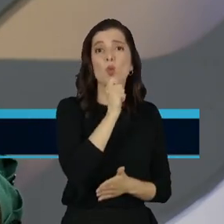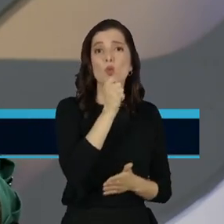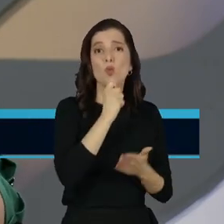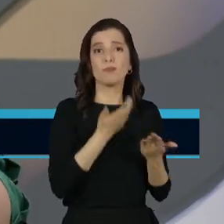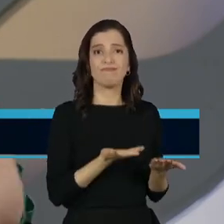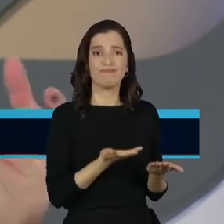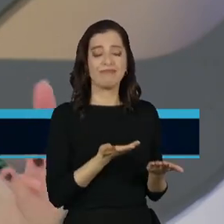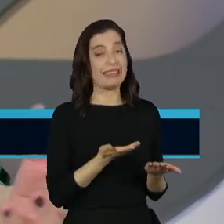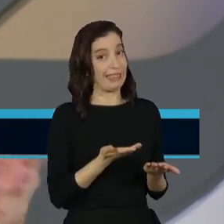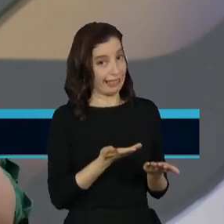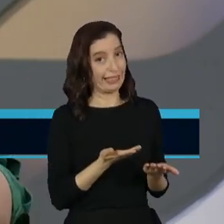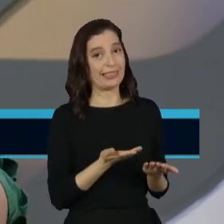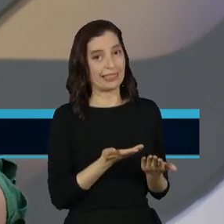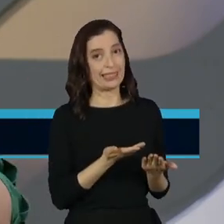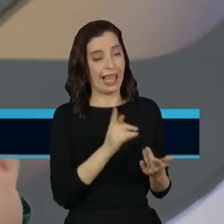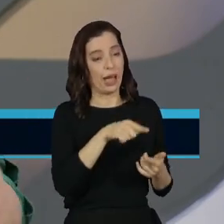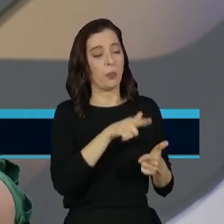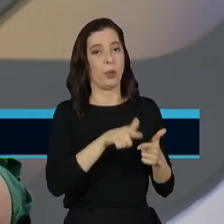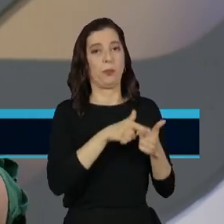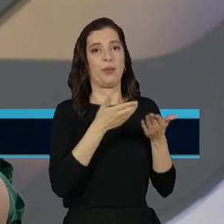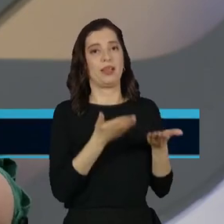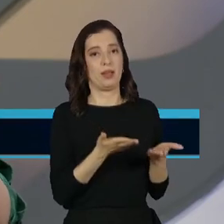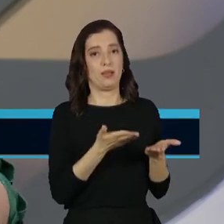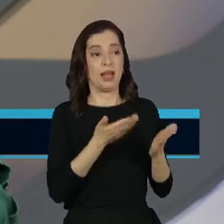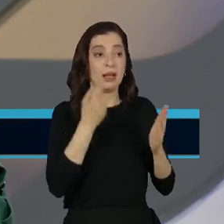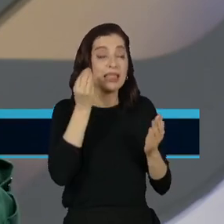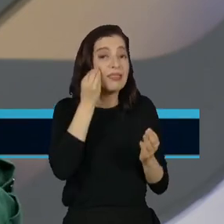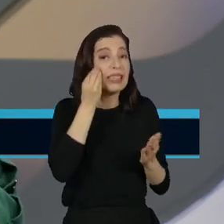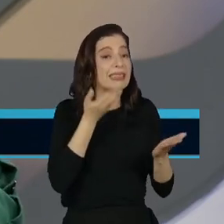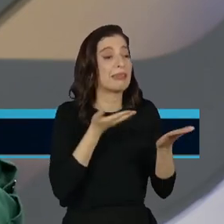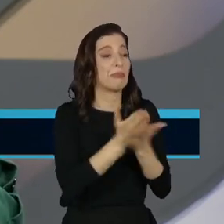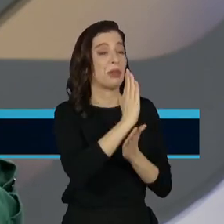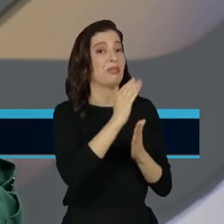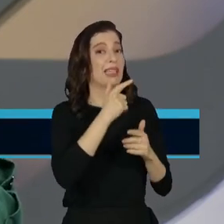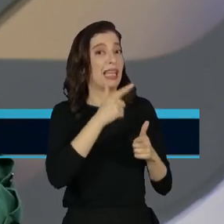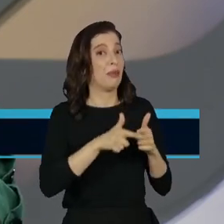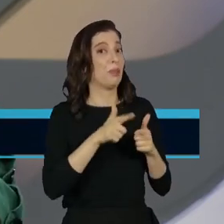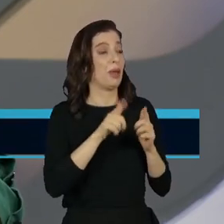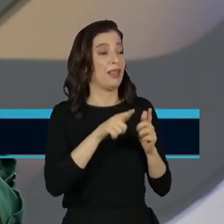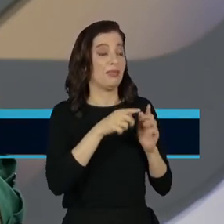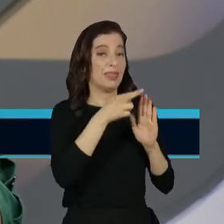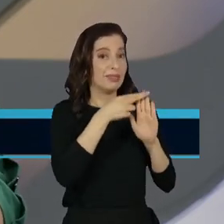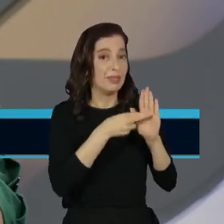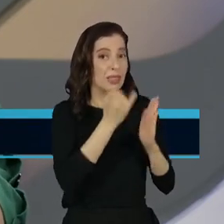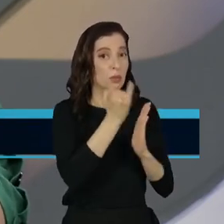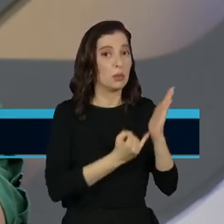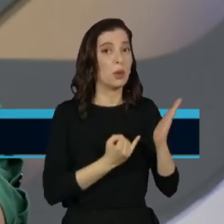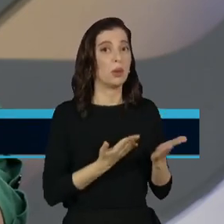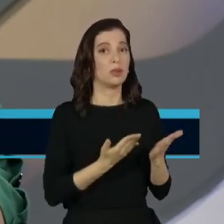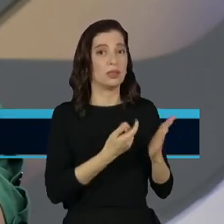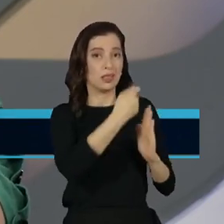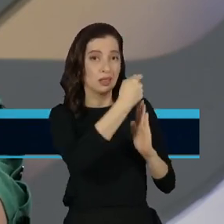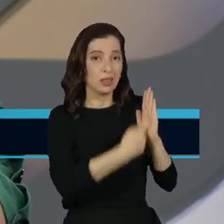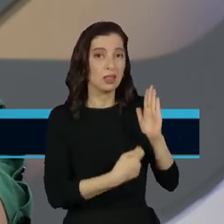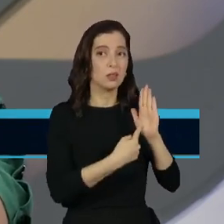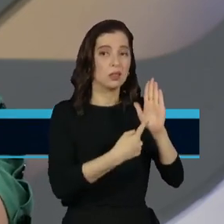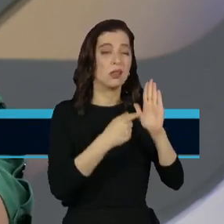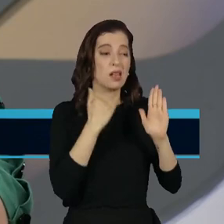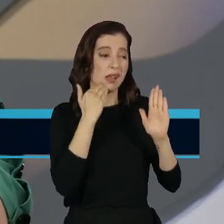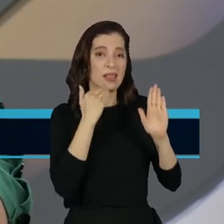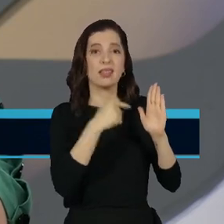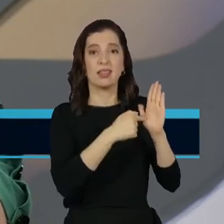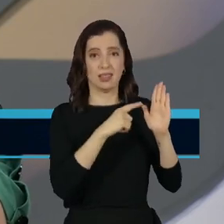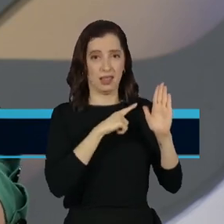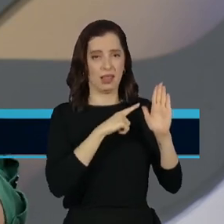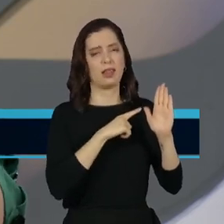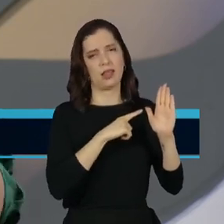mais ou menos, com um texto que tenha falhas, que tenha ali os seus poréns, é aceitável até um determinado